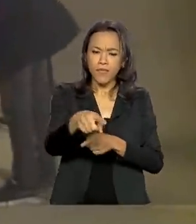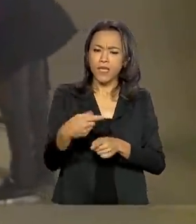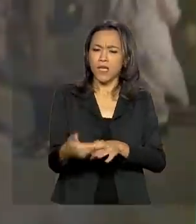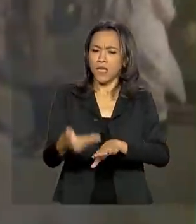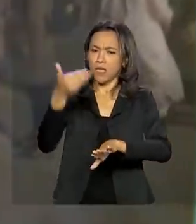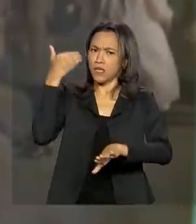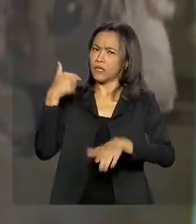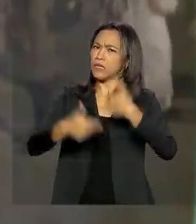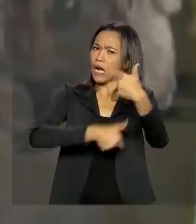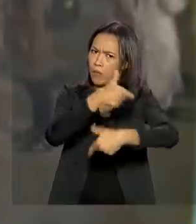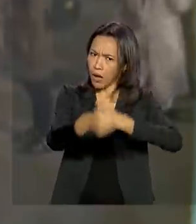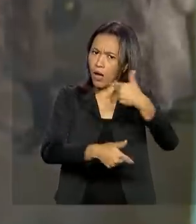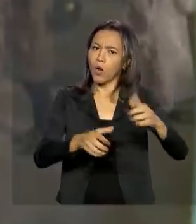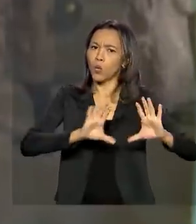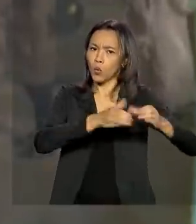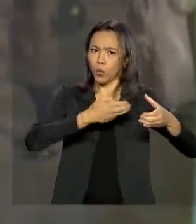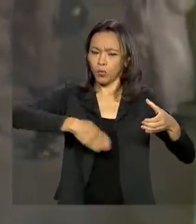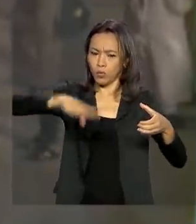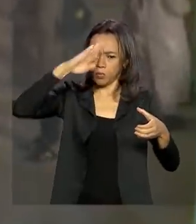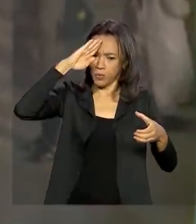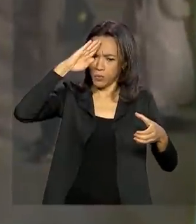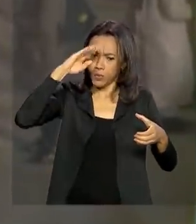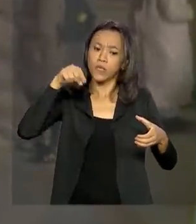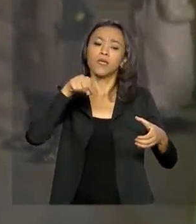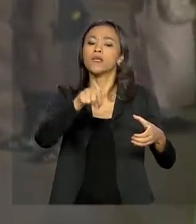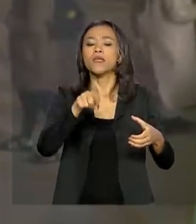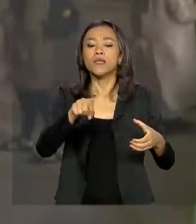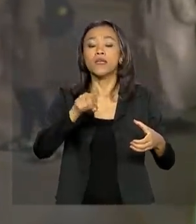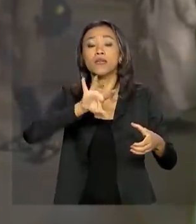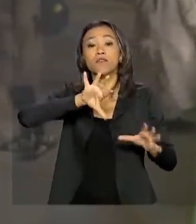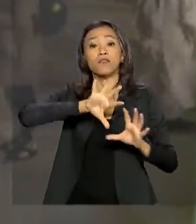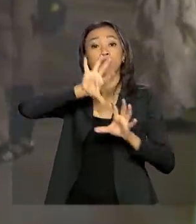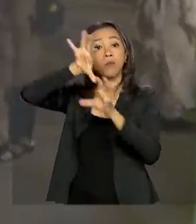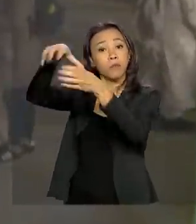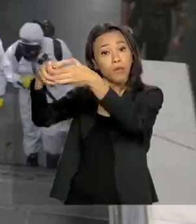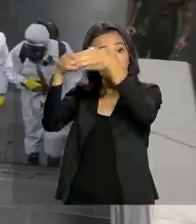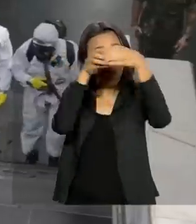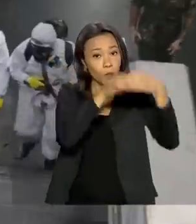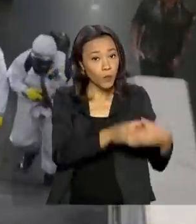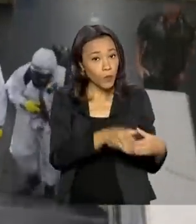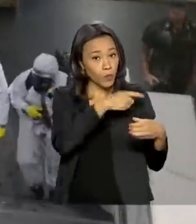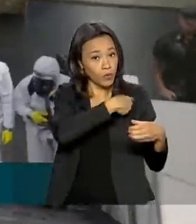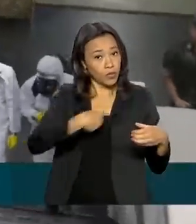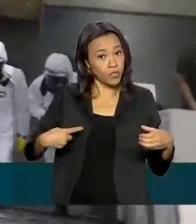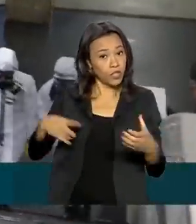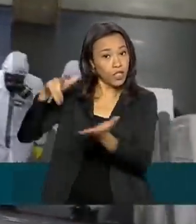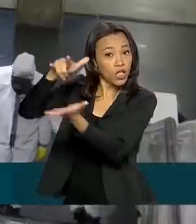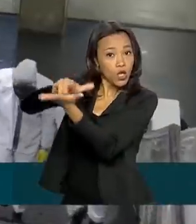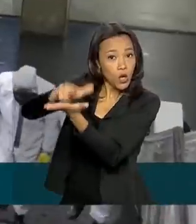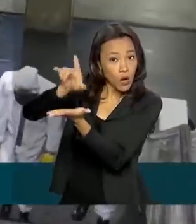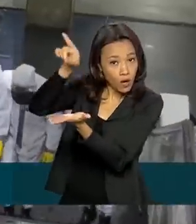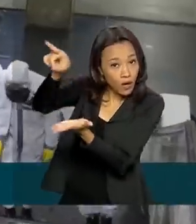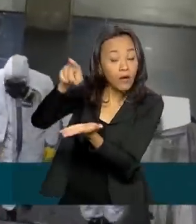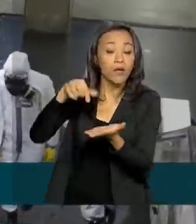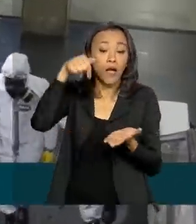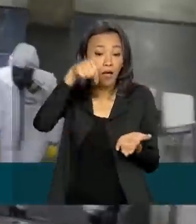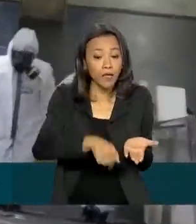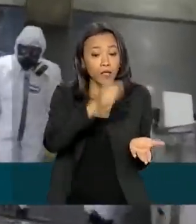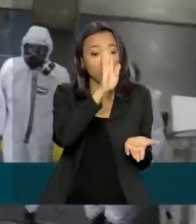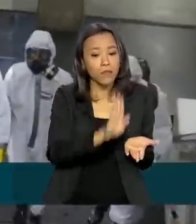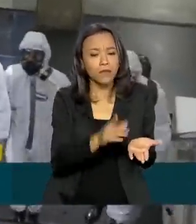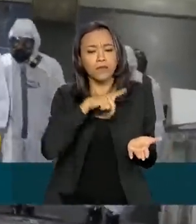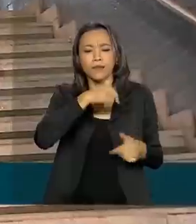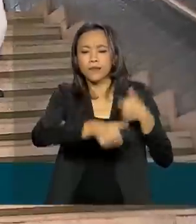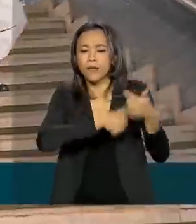pandemia, quando ajudaram o resgate de brasileiros em Wuhan, na China. Aqui no país, o trabalho tem sido feito em